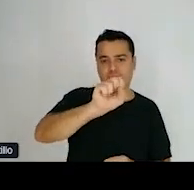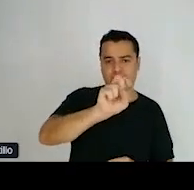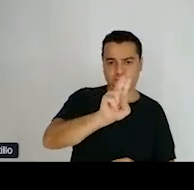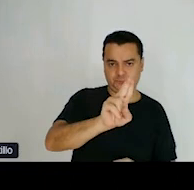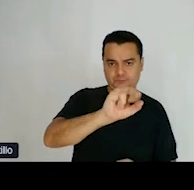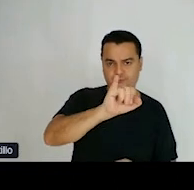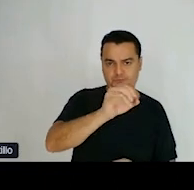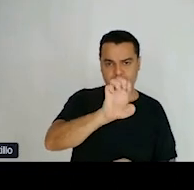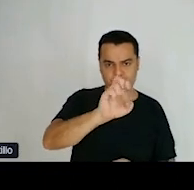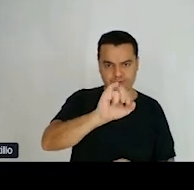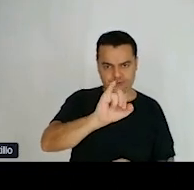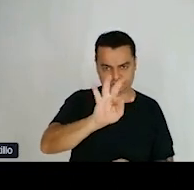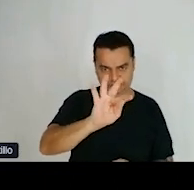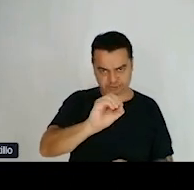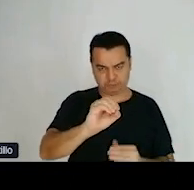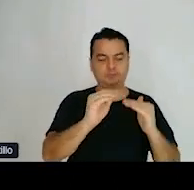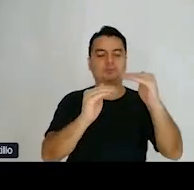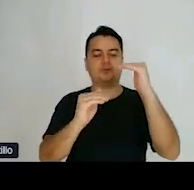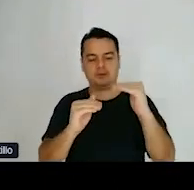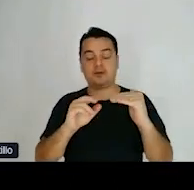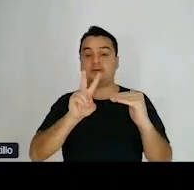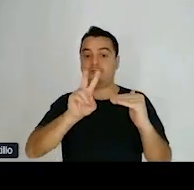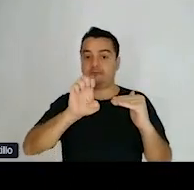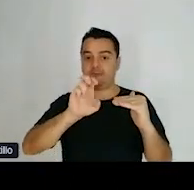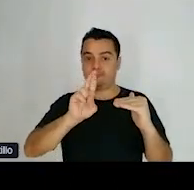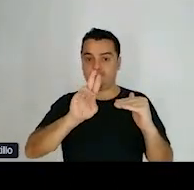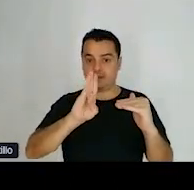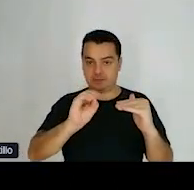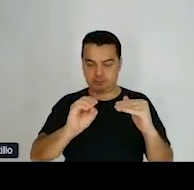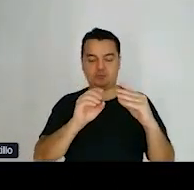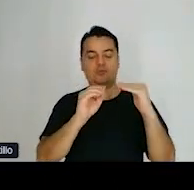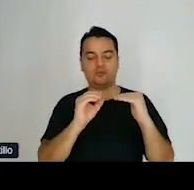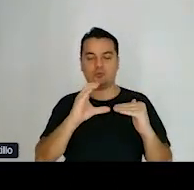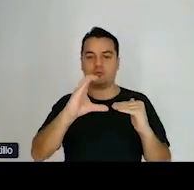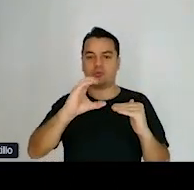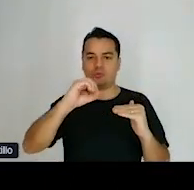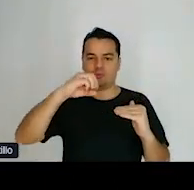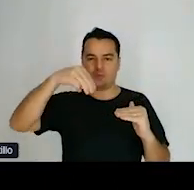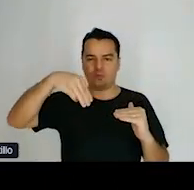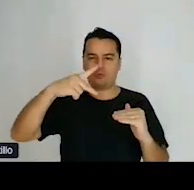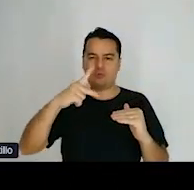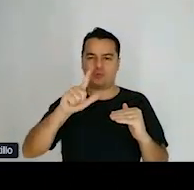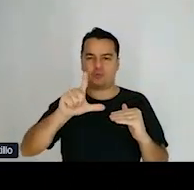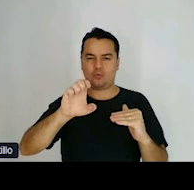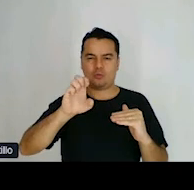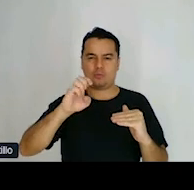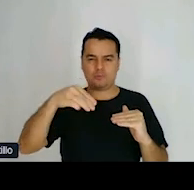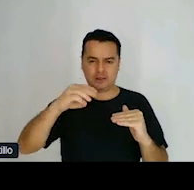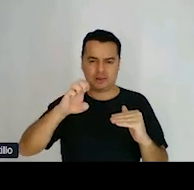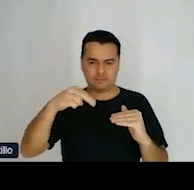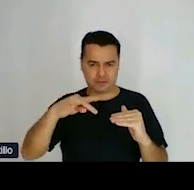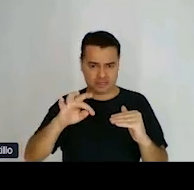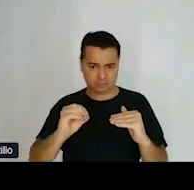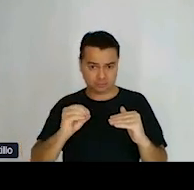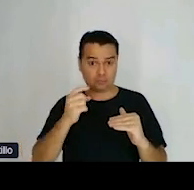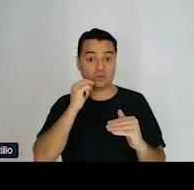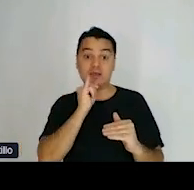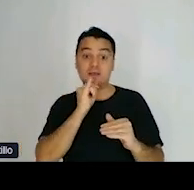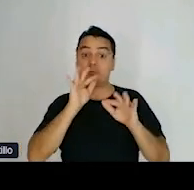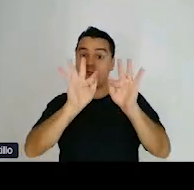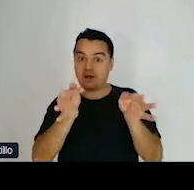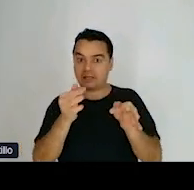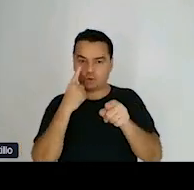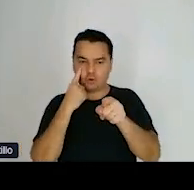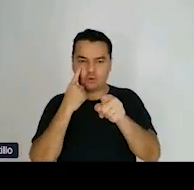e complemento. Por exemplo, as dúvidas sobre o combate ao vírus são cada vez mais